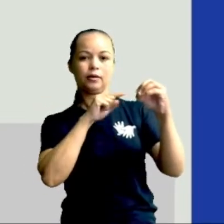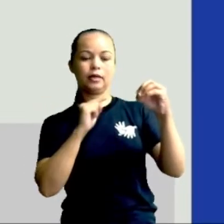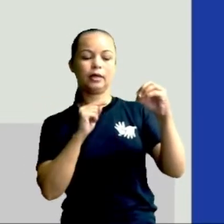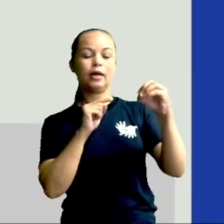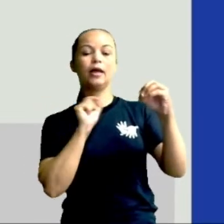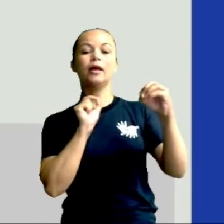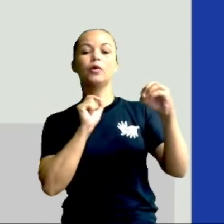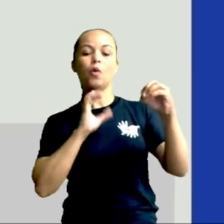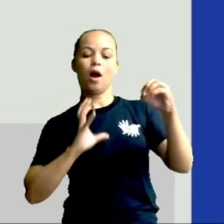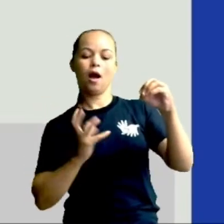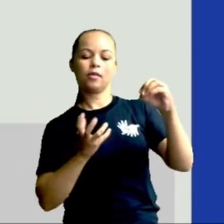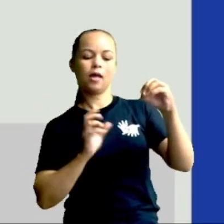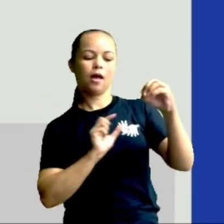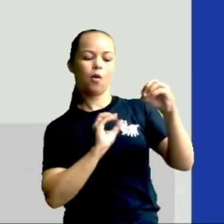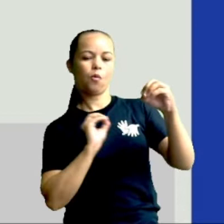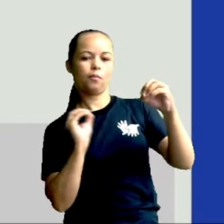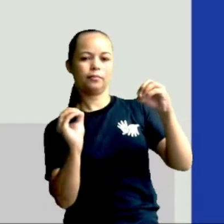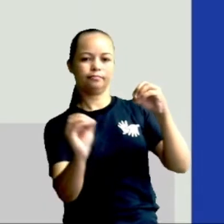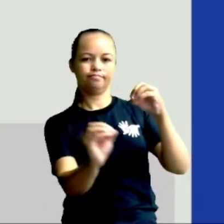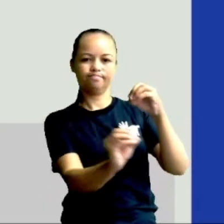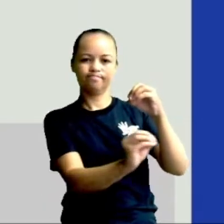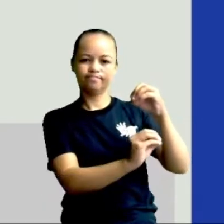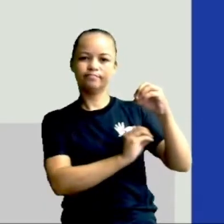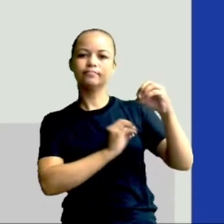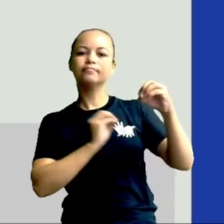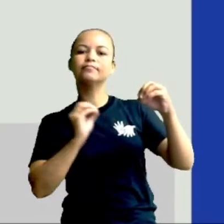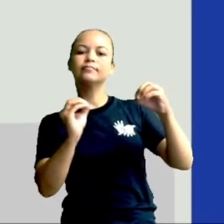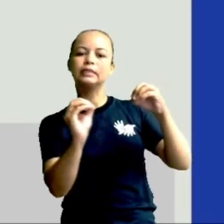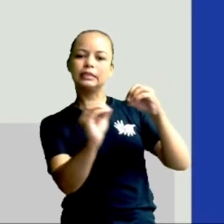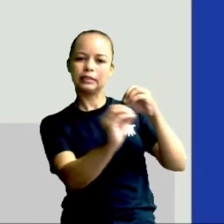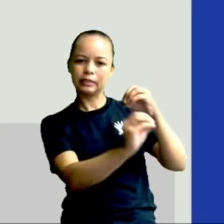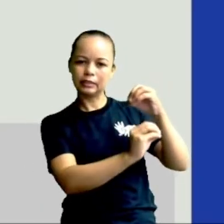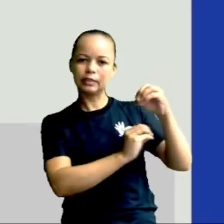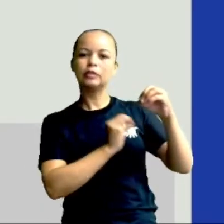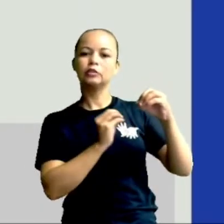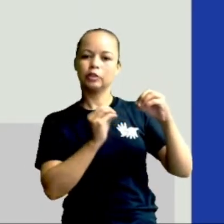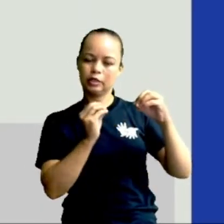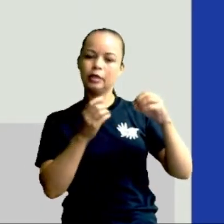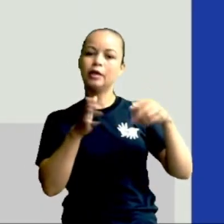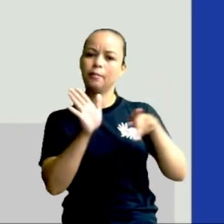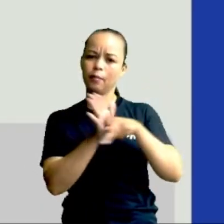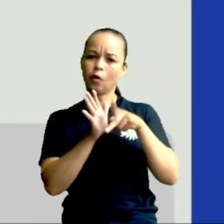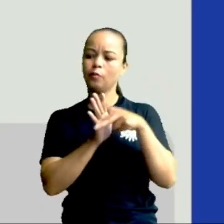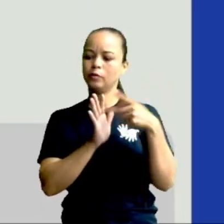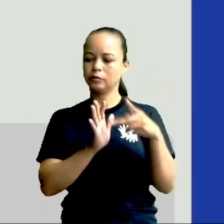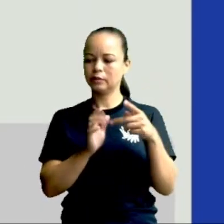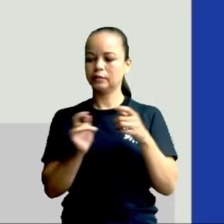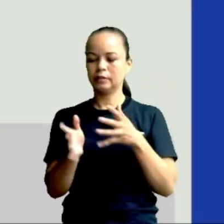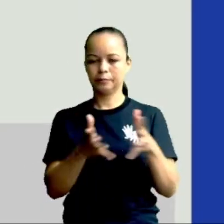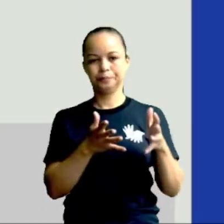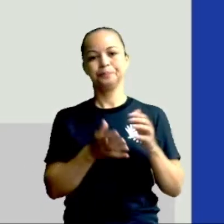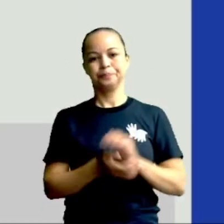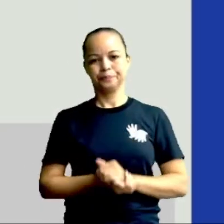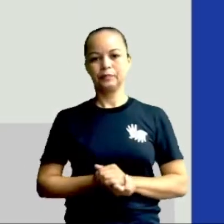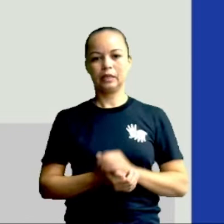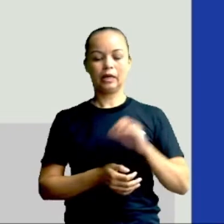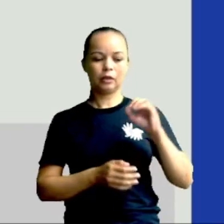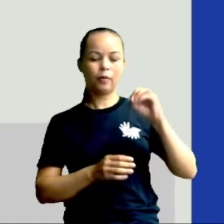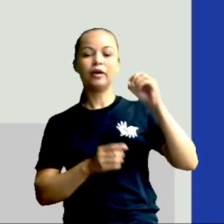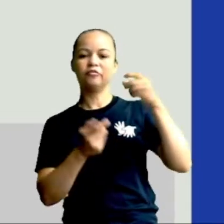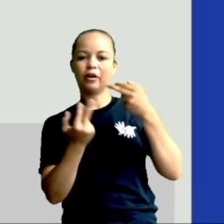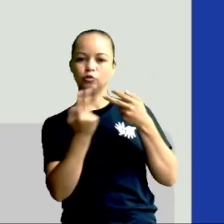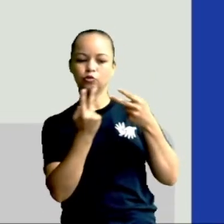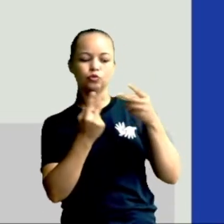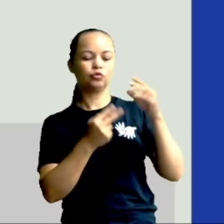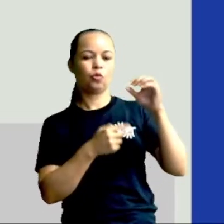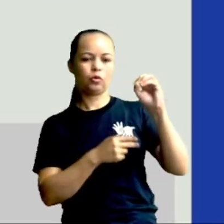E a Terra, ela vai girando em volta dele e ao mesmo tempo girando em volta de si mesma. Tá vendo? A Terra, ela leva